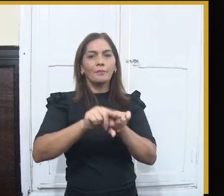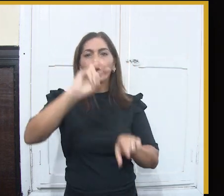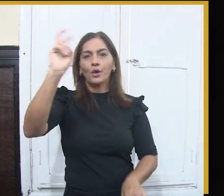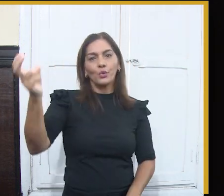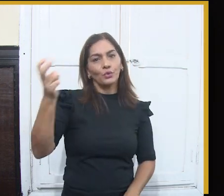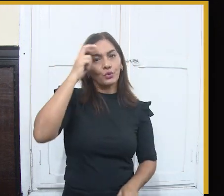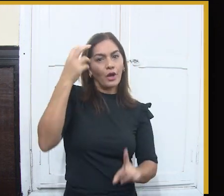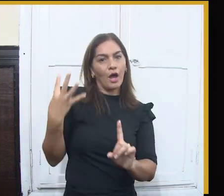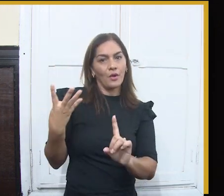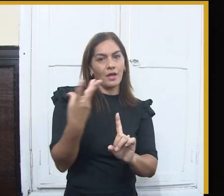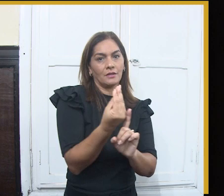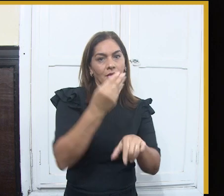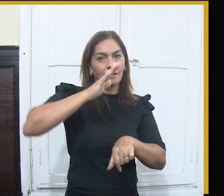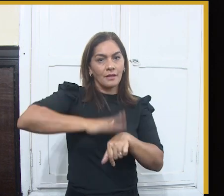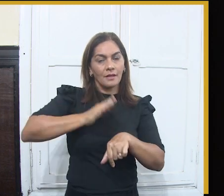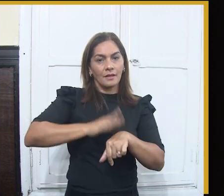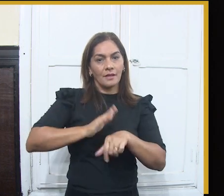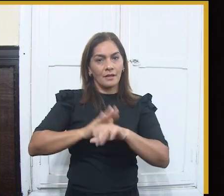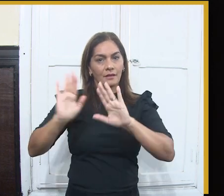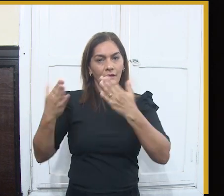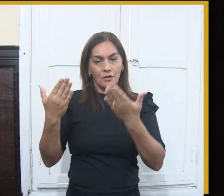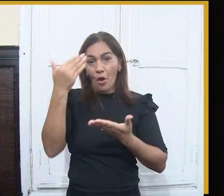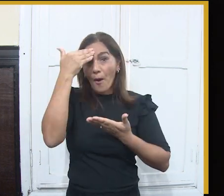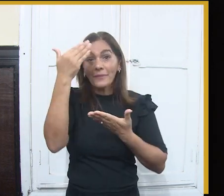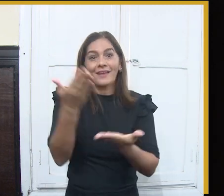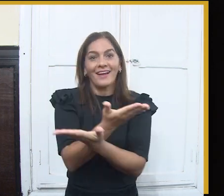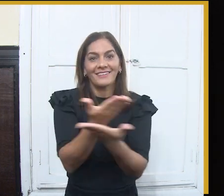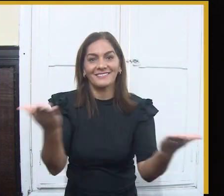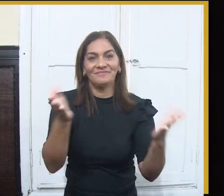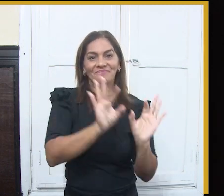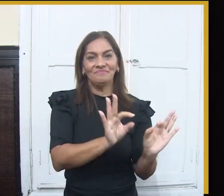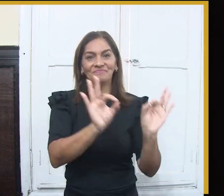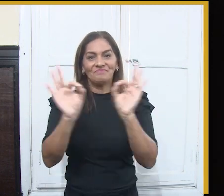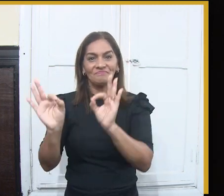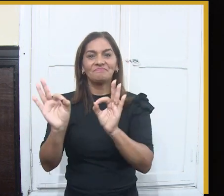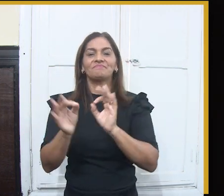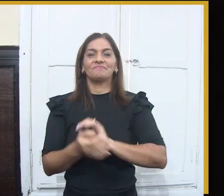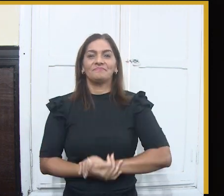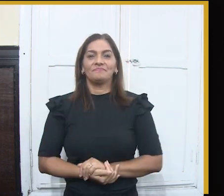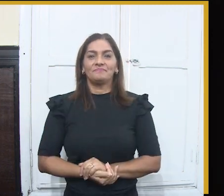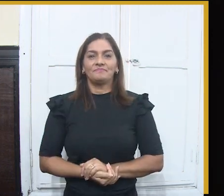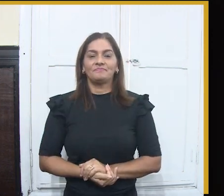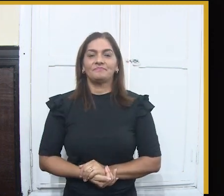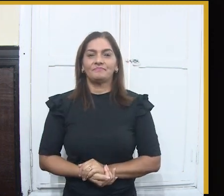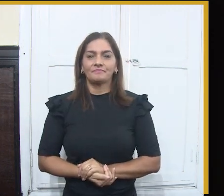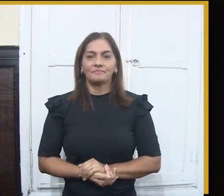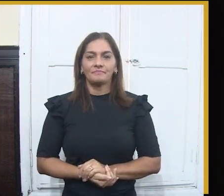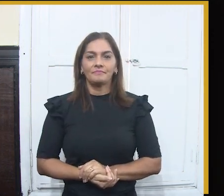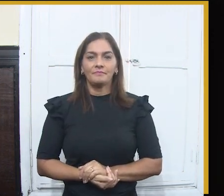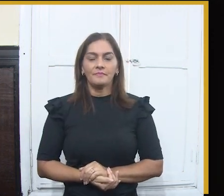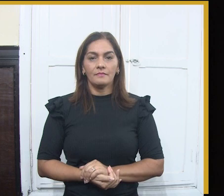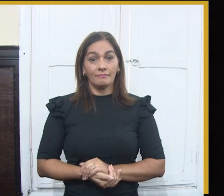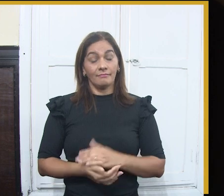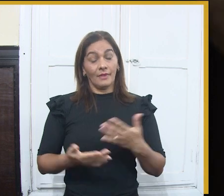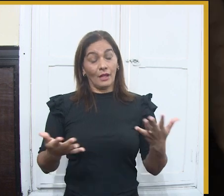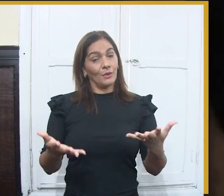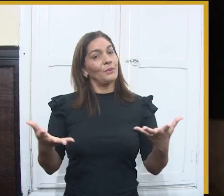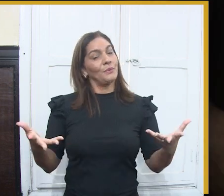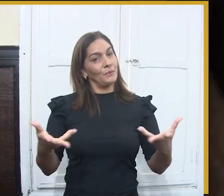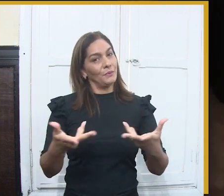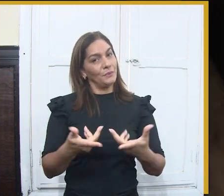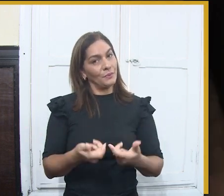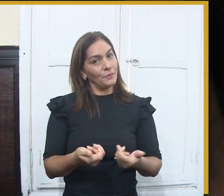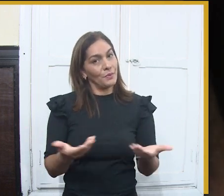E, principalmente, como diz o prefeito Bruno, de rememorar o contexto histórico, mas,